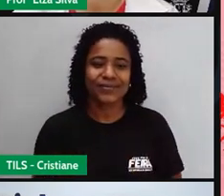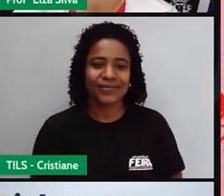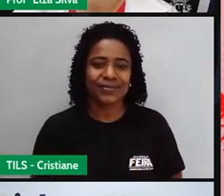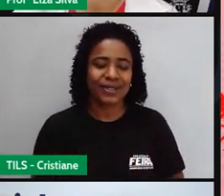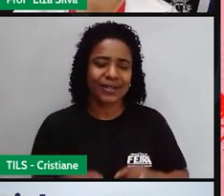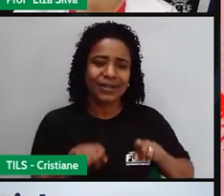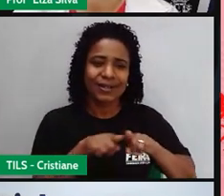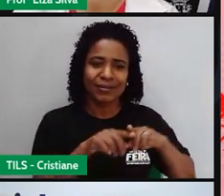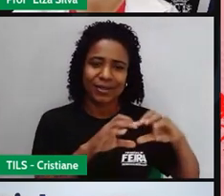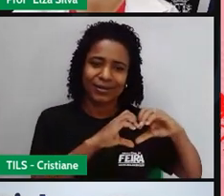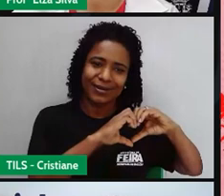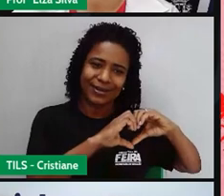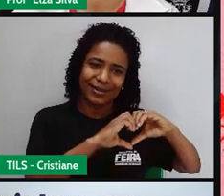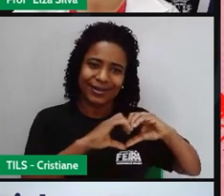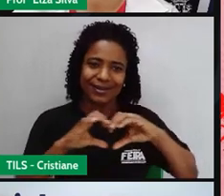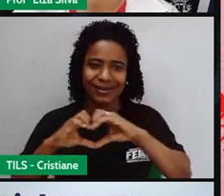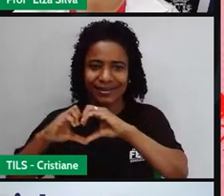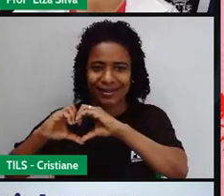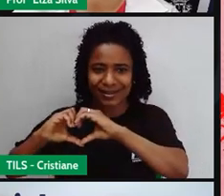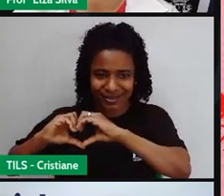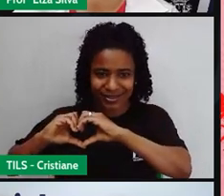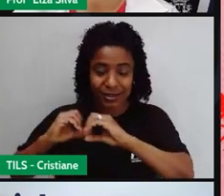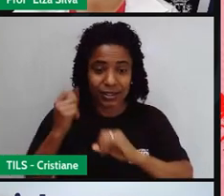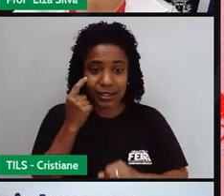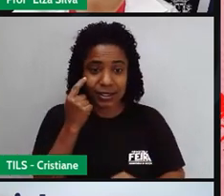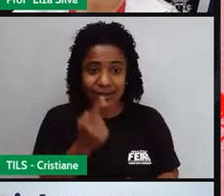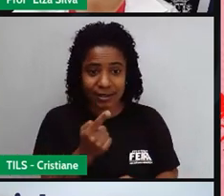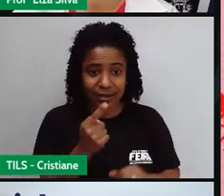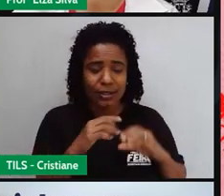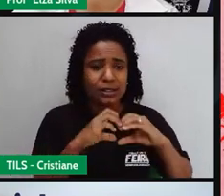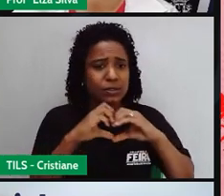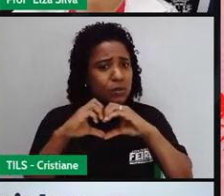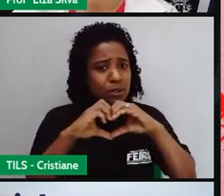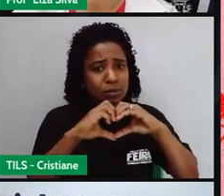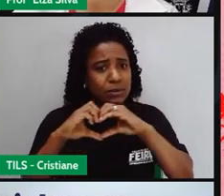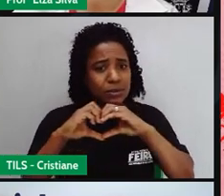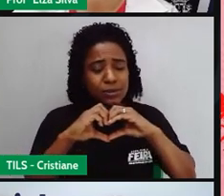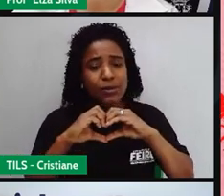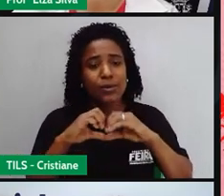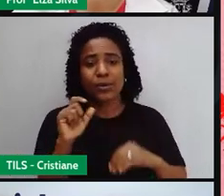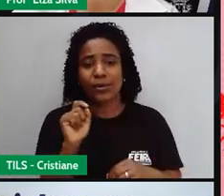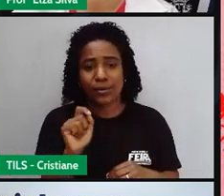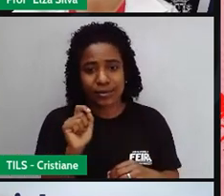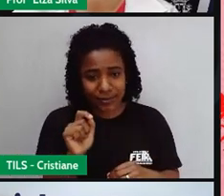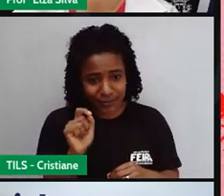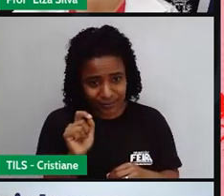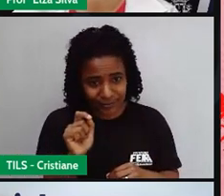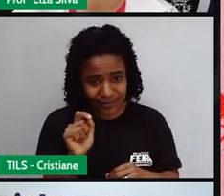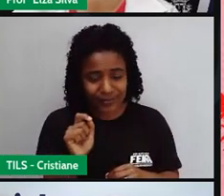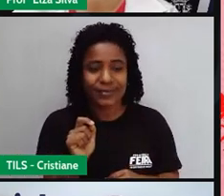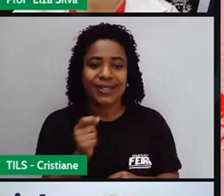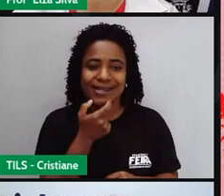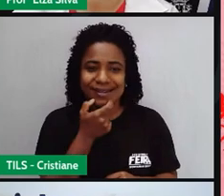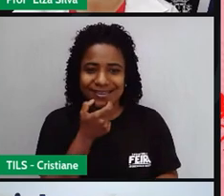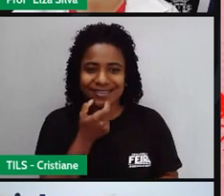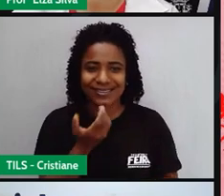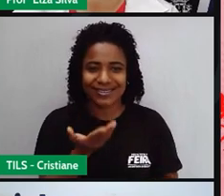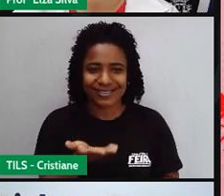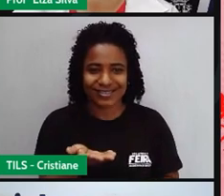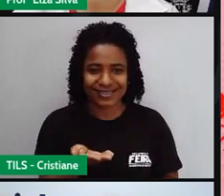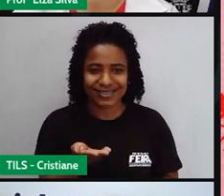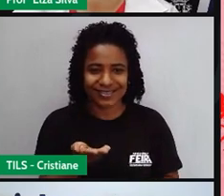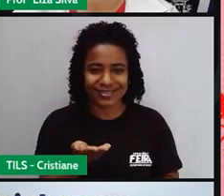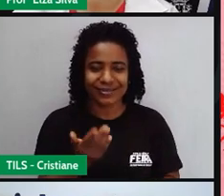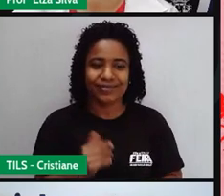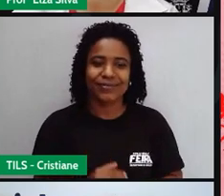coraçõezinhos aí, two hearts together, dois coraçõezinhos juntos, be mine and kiss